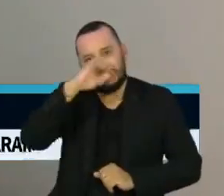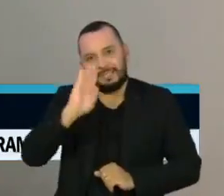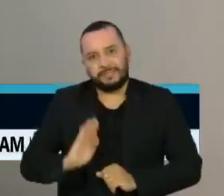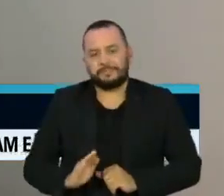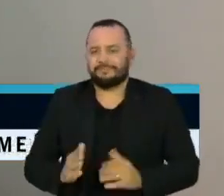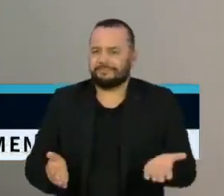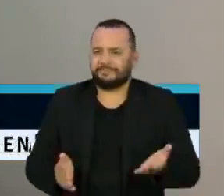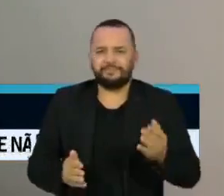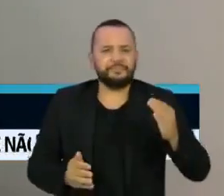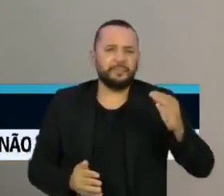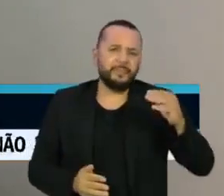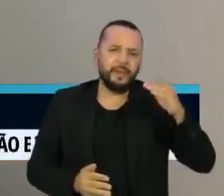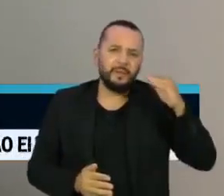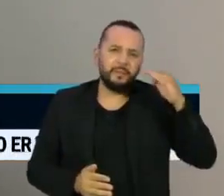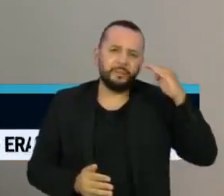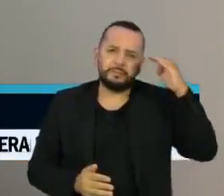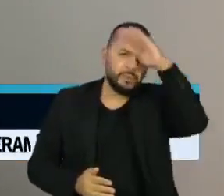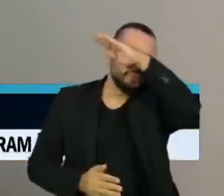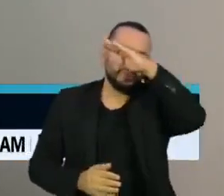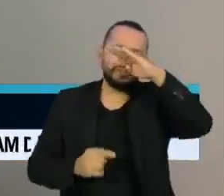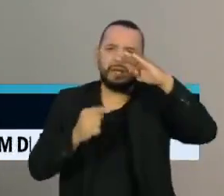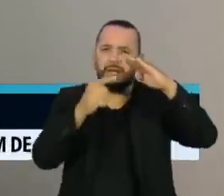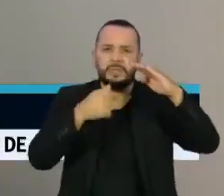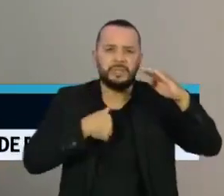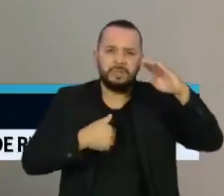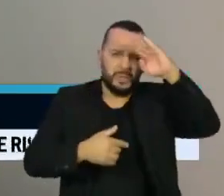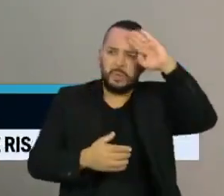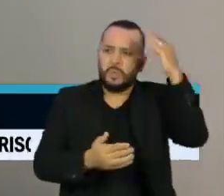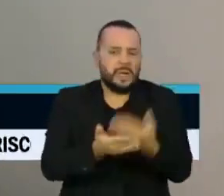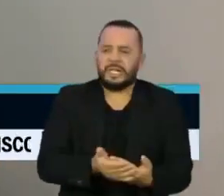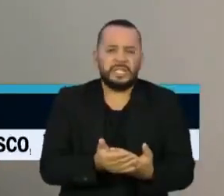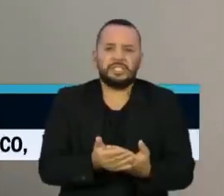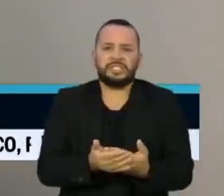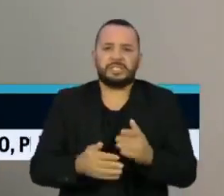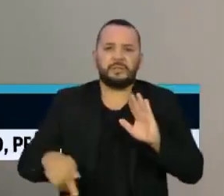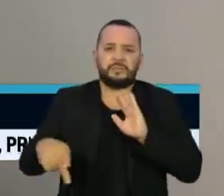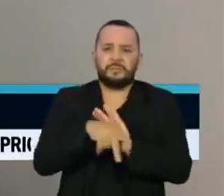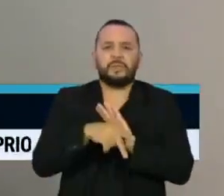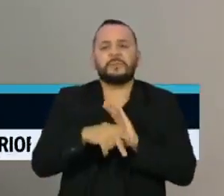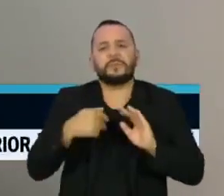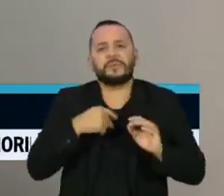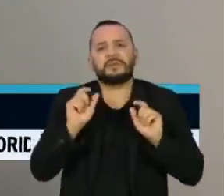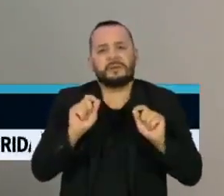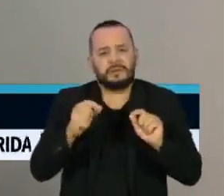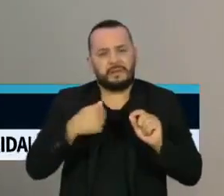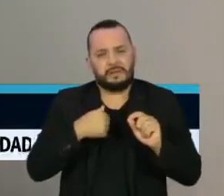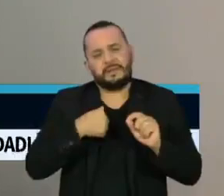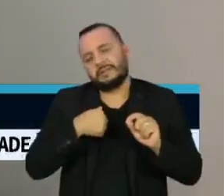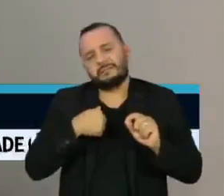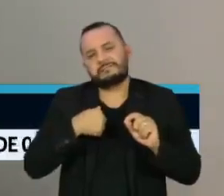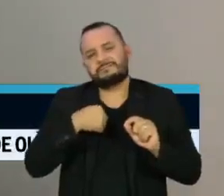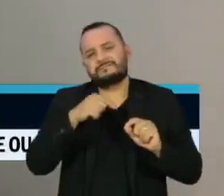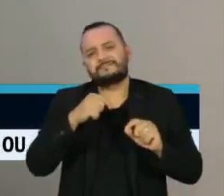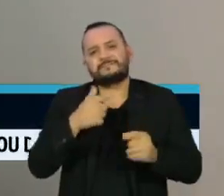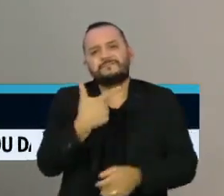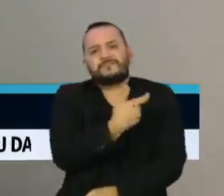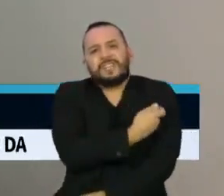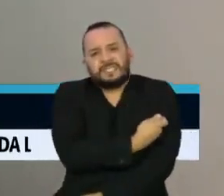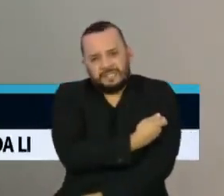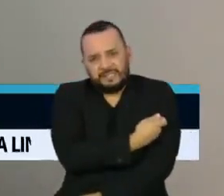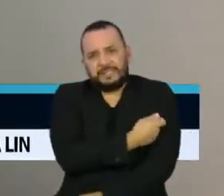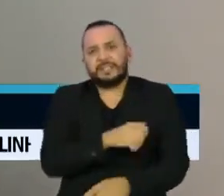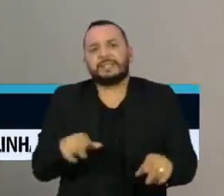consciente, boicultou não apenas a vacina, mas não cansa de dar maus